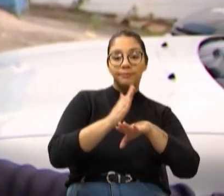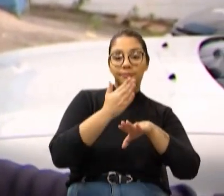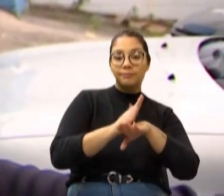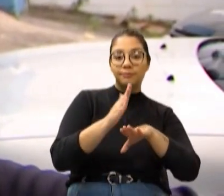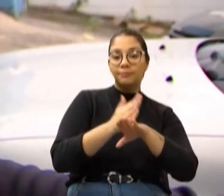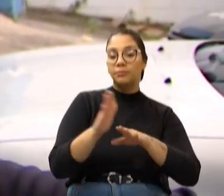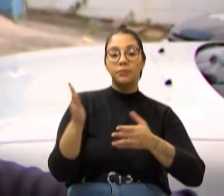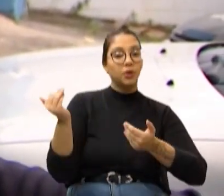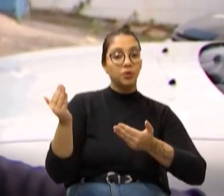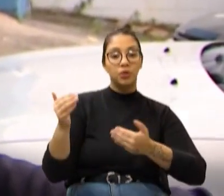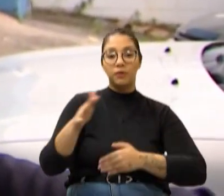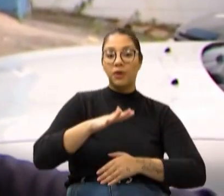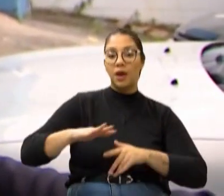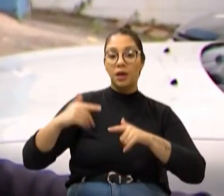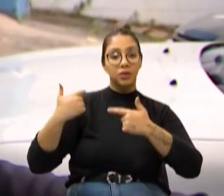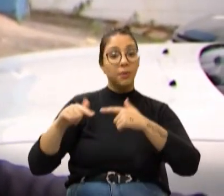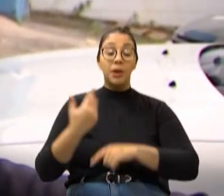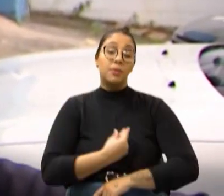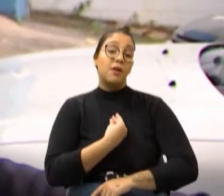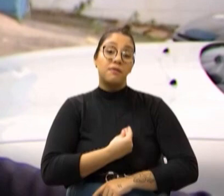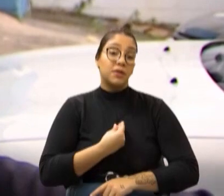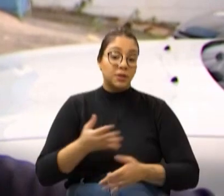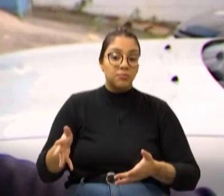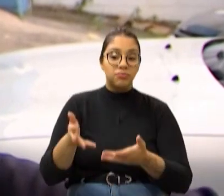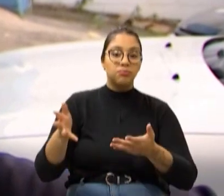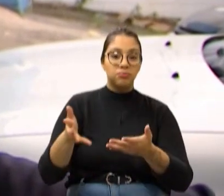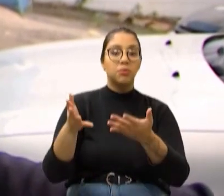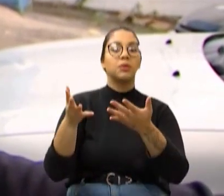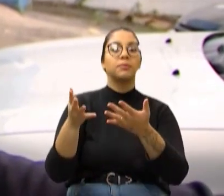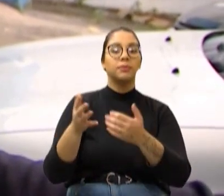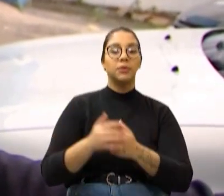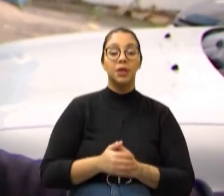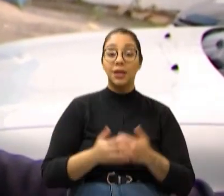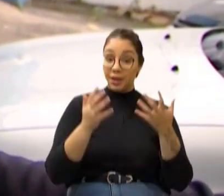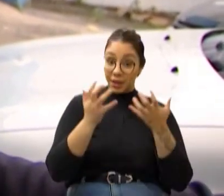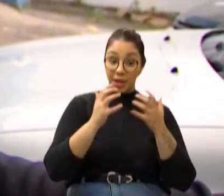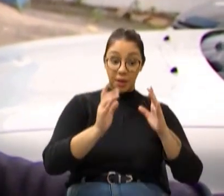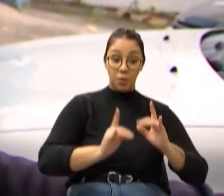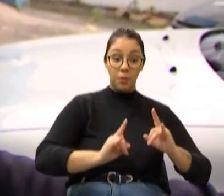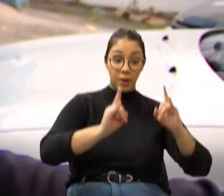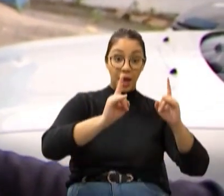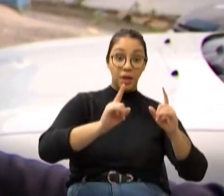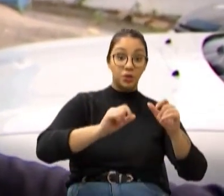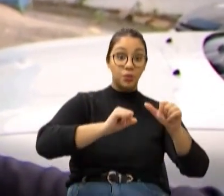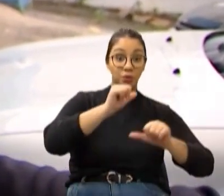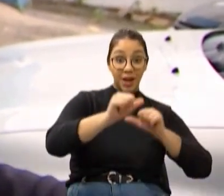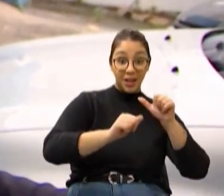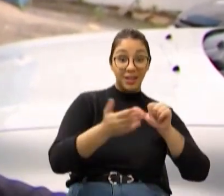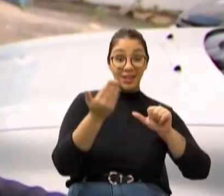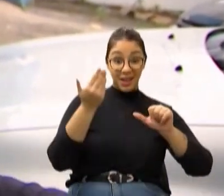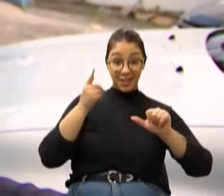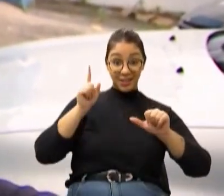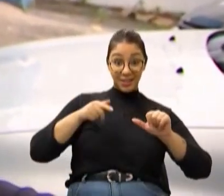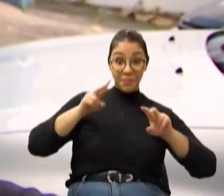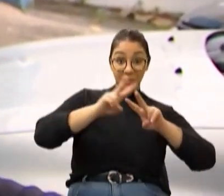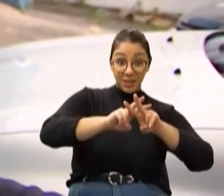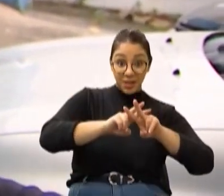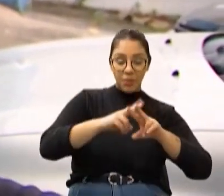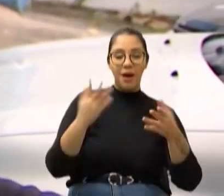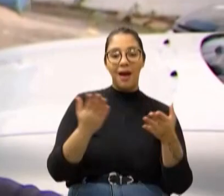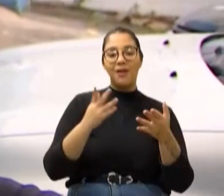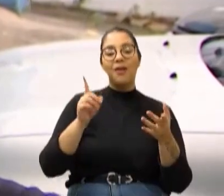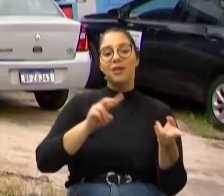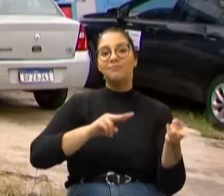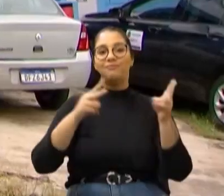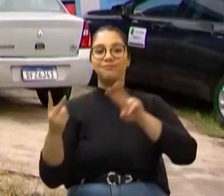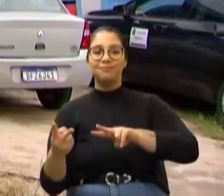que prepare o jovem para o mercado de trabalho, para a vida. É isso que a gente quer. Transformar o prédio, que era uma prisão, num prédio